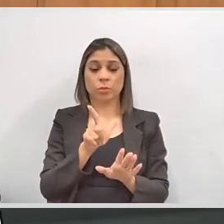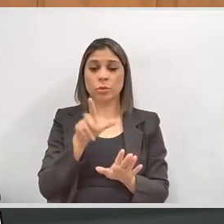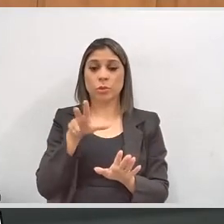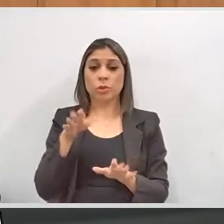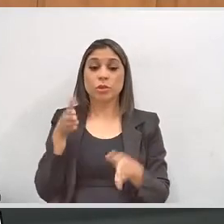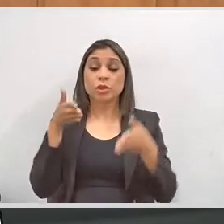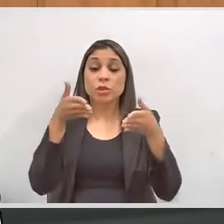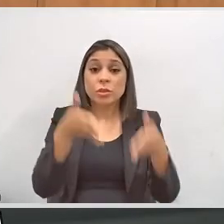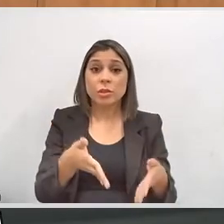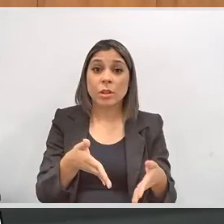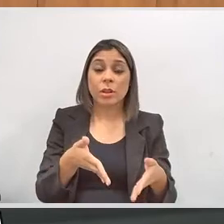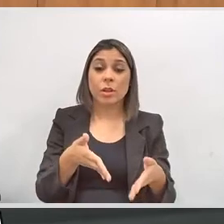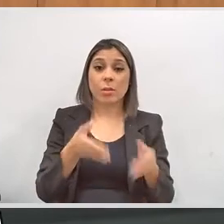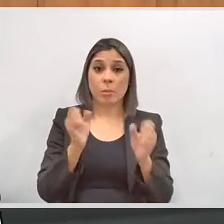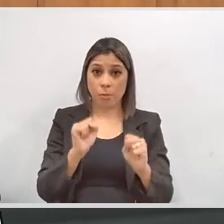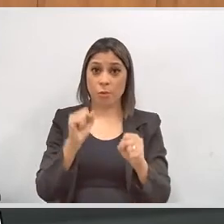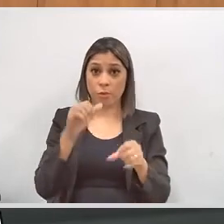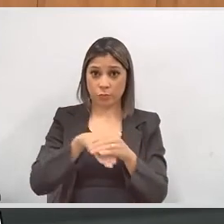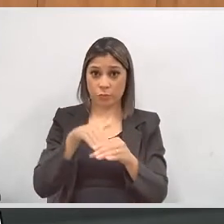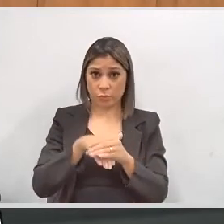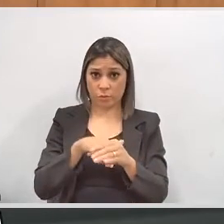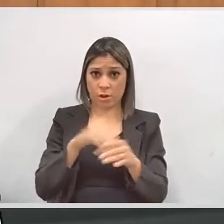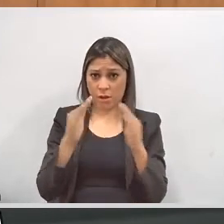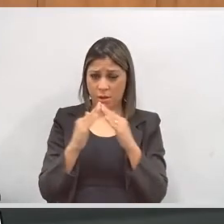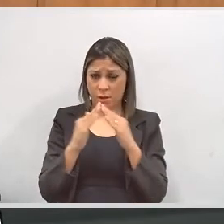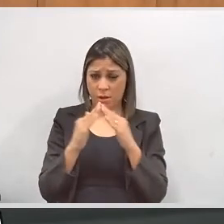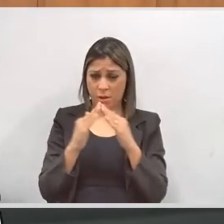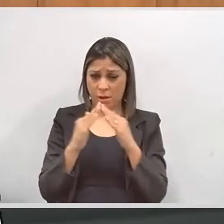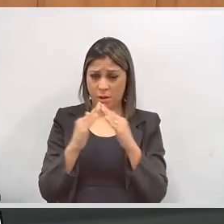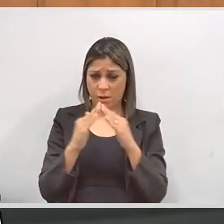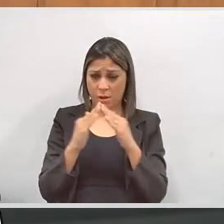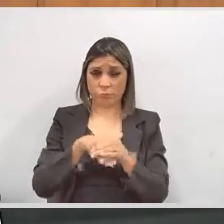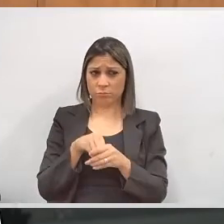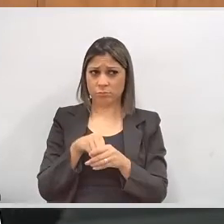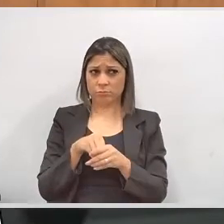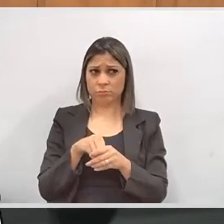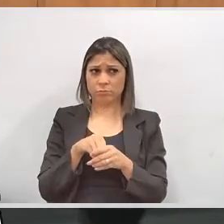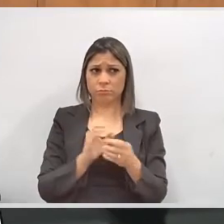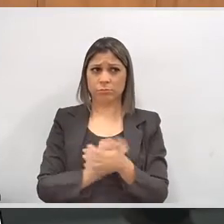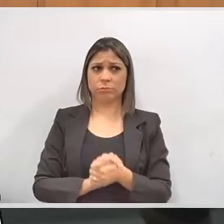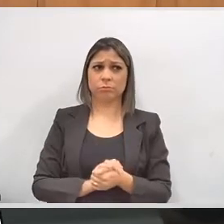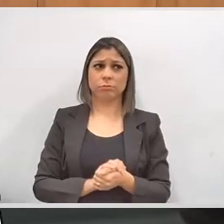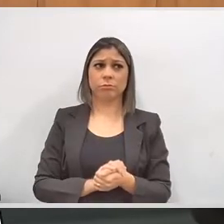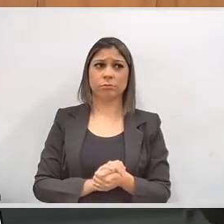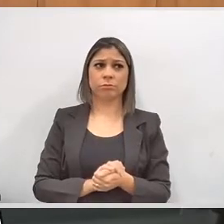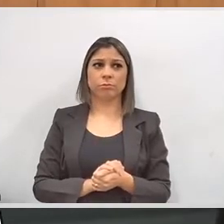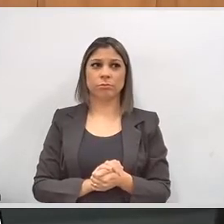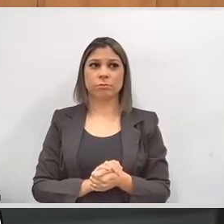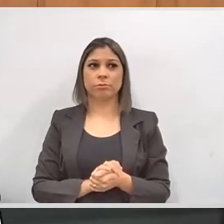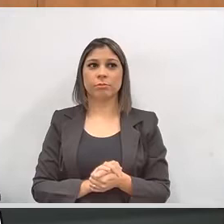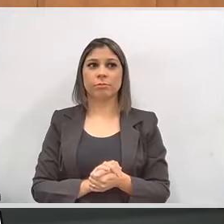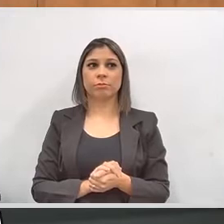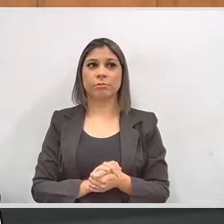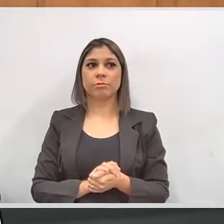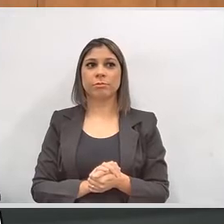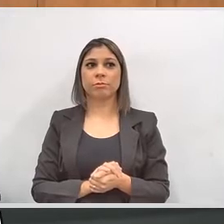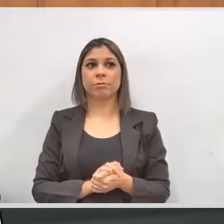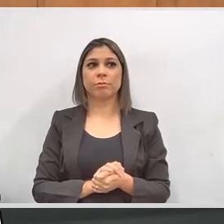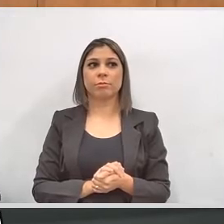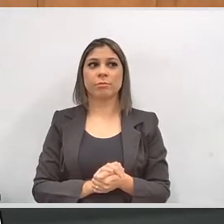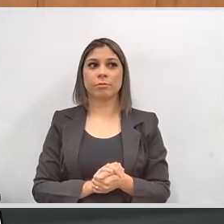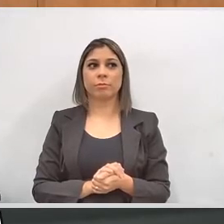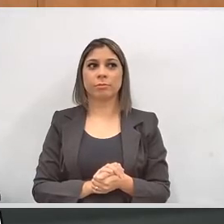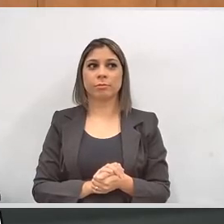de locomoção, poderiam votar em casa? Qualquer um dos dois. Quer falar?